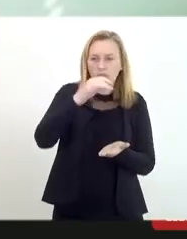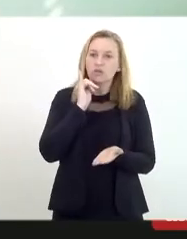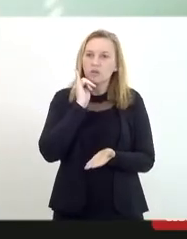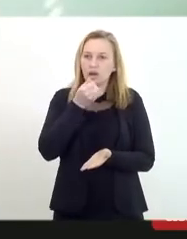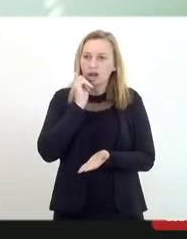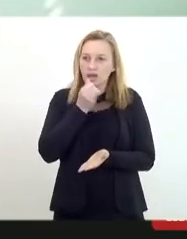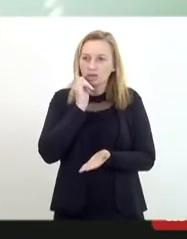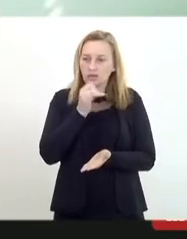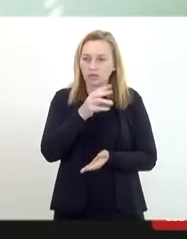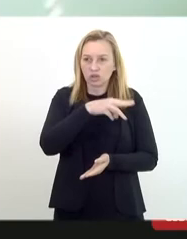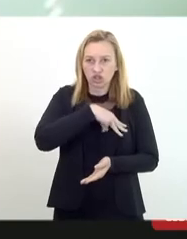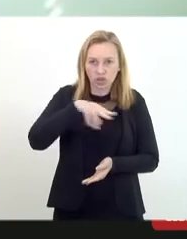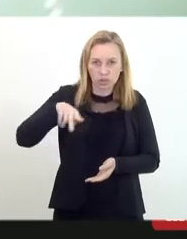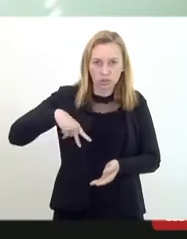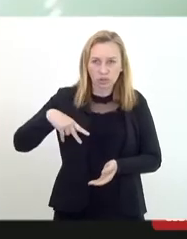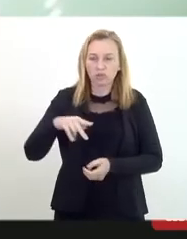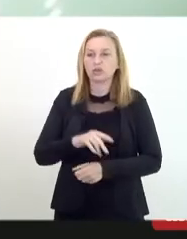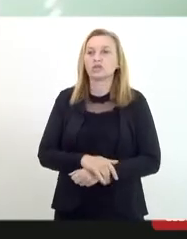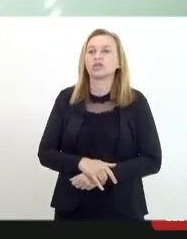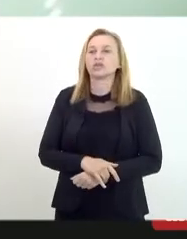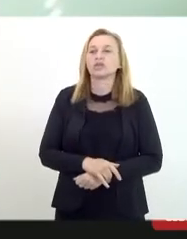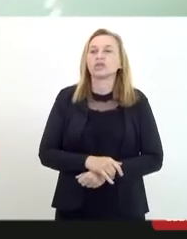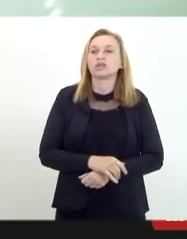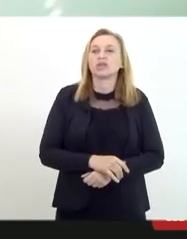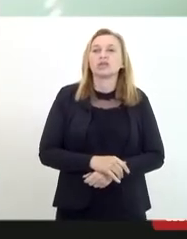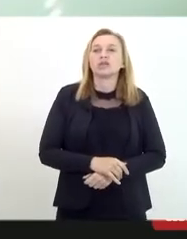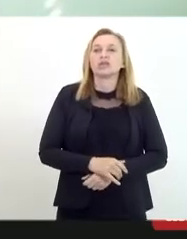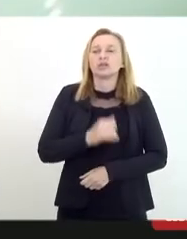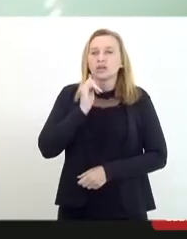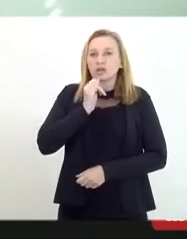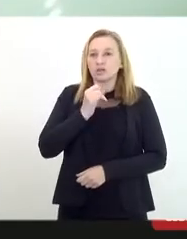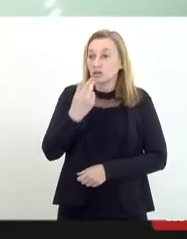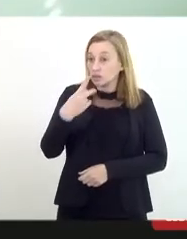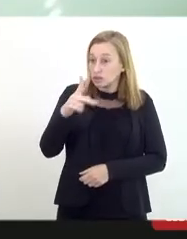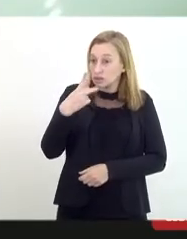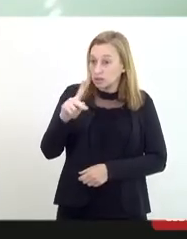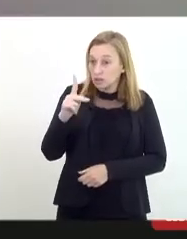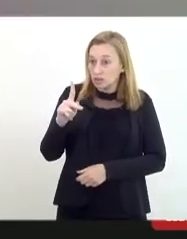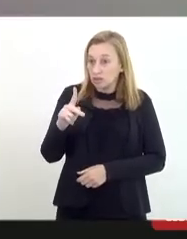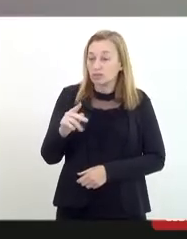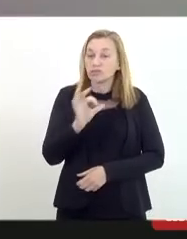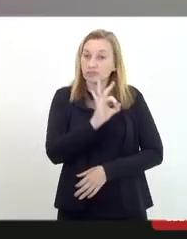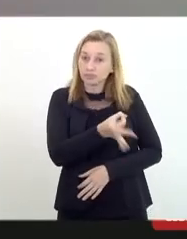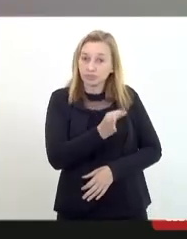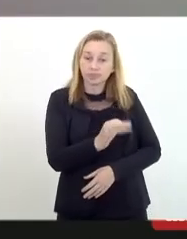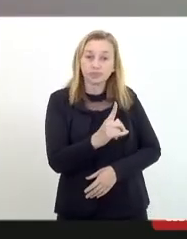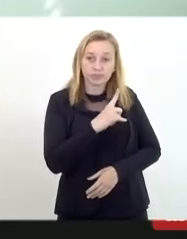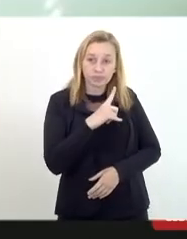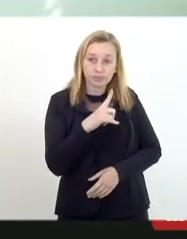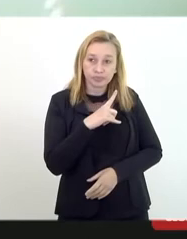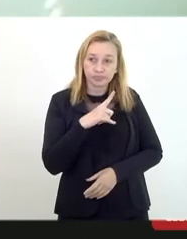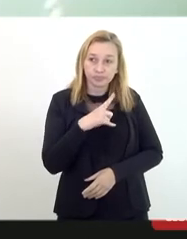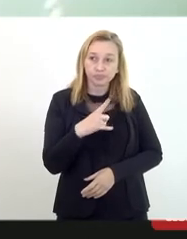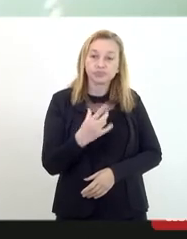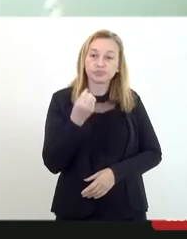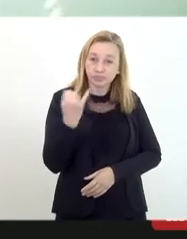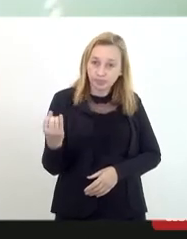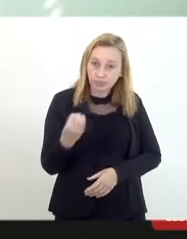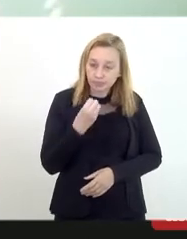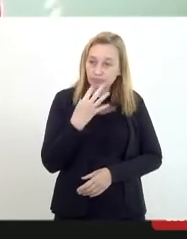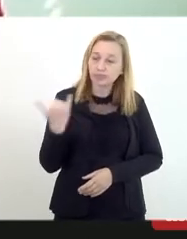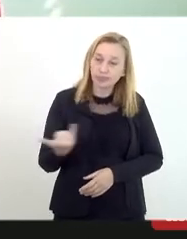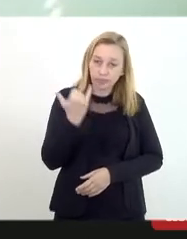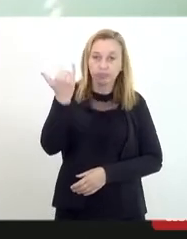feito pelo Ministério Público, relatório de sua autoria, inclusive, porque eu tenho absoluta certeza que será muito importante